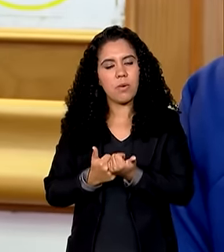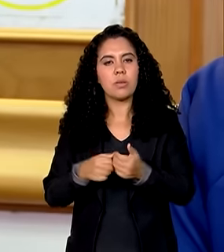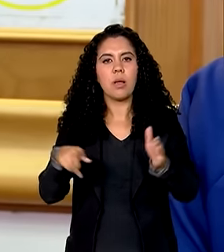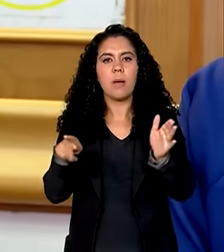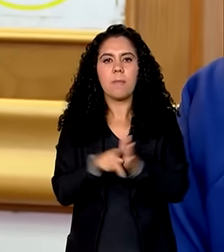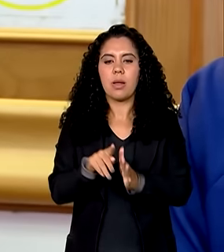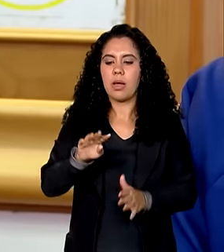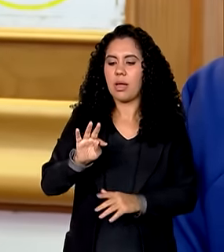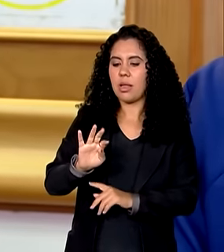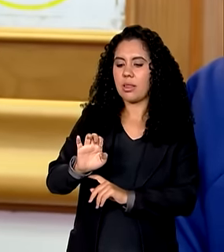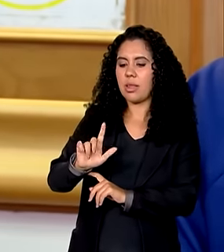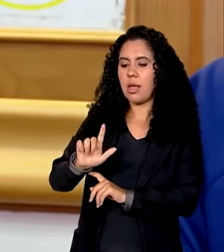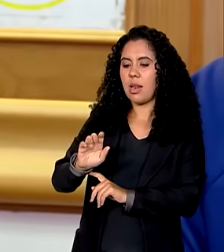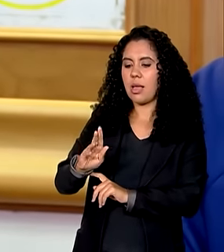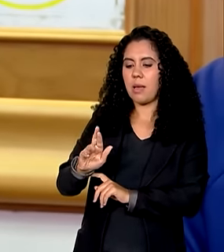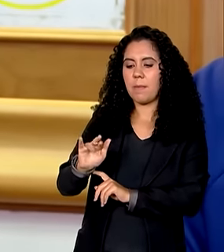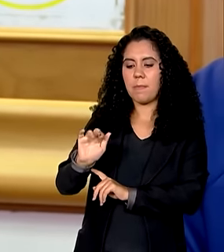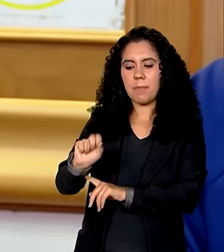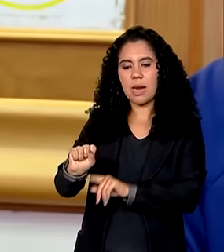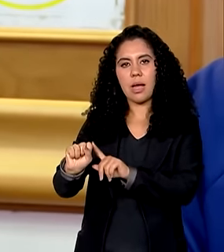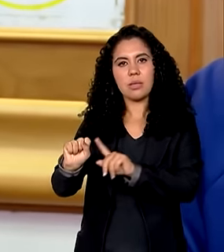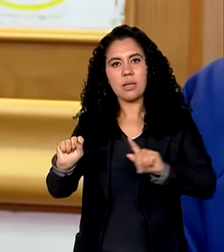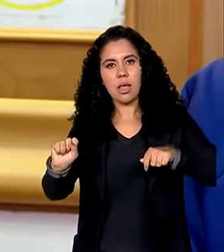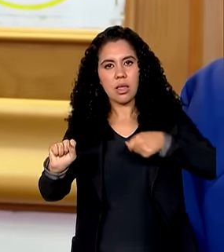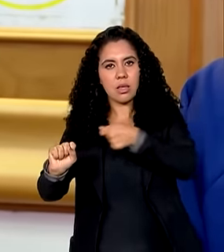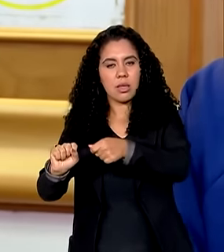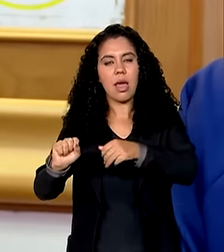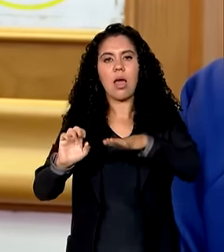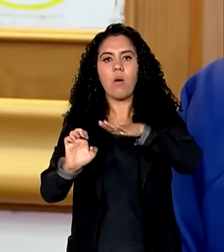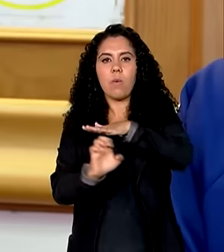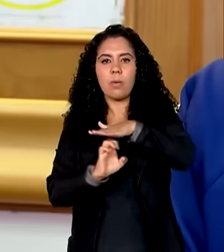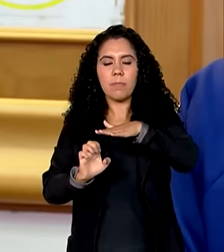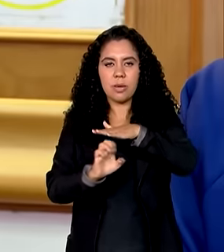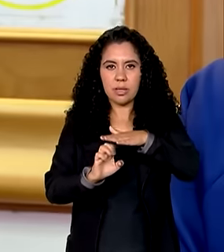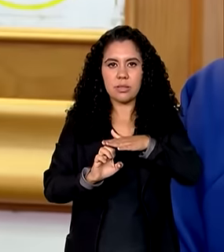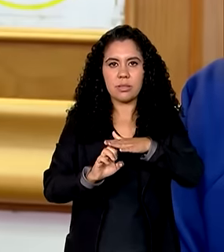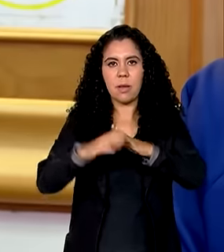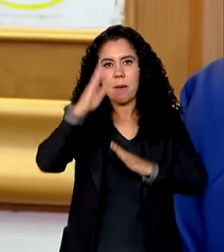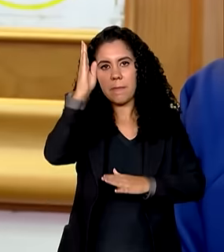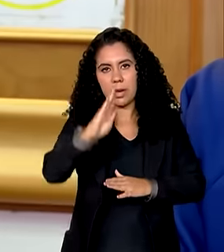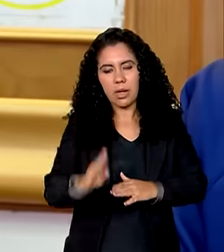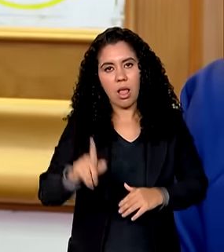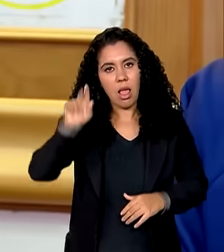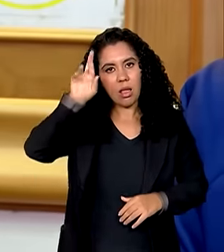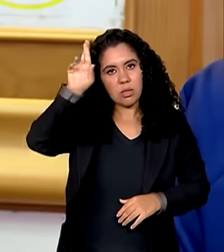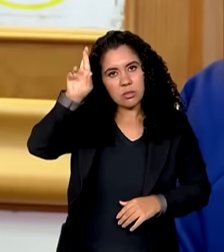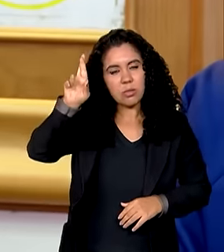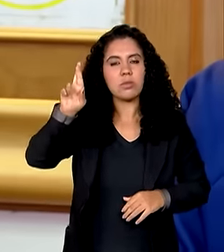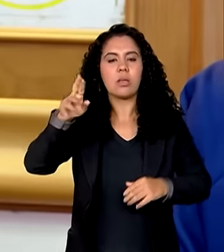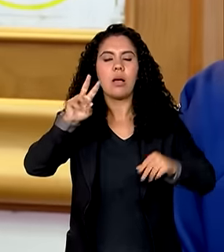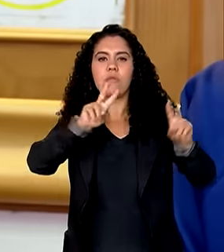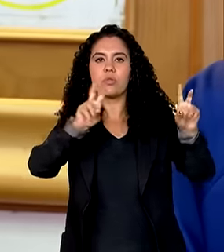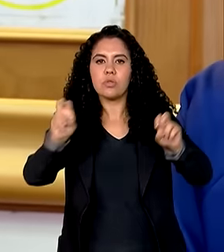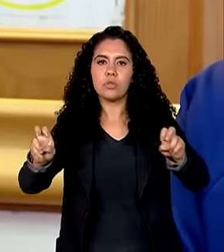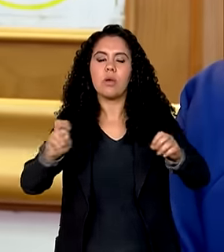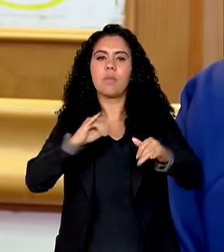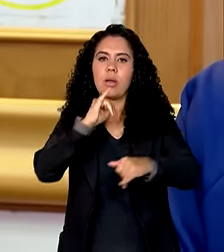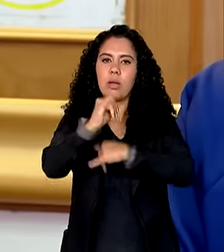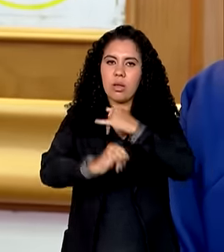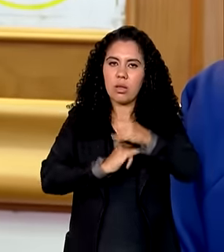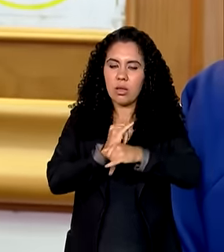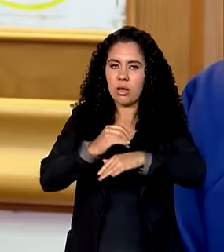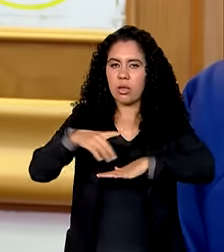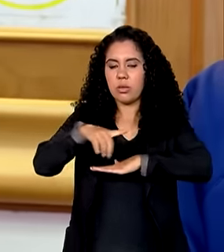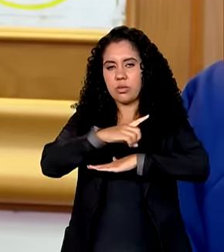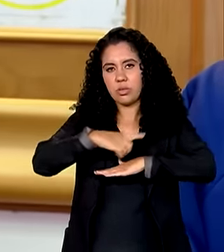Telebrás que é uma empresa brasileira responsável pela política de inclusão digital de conectividade via satélite o